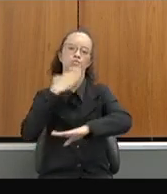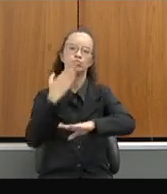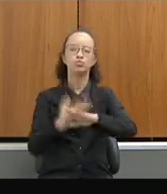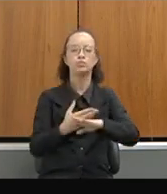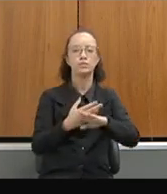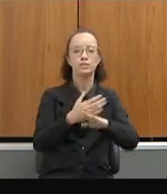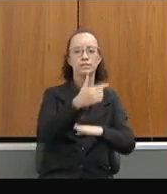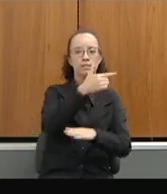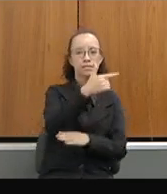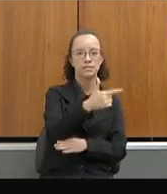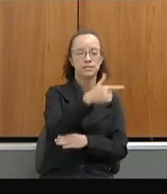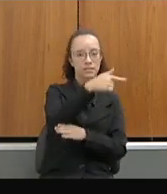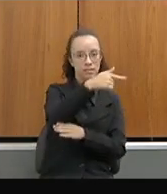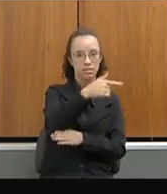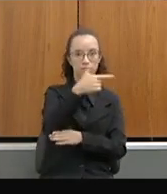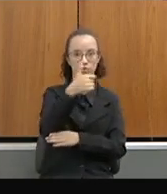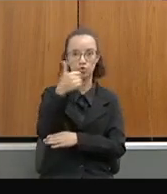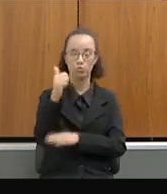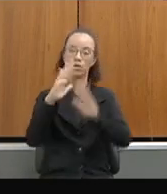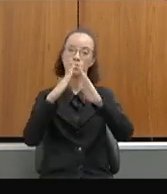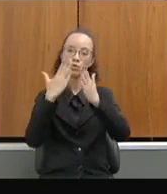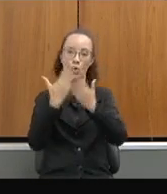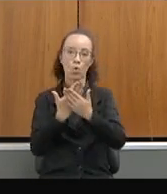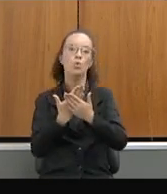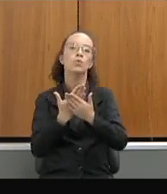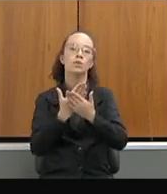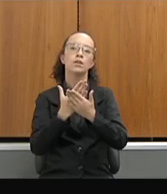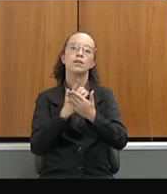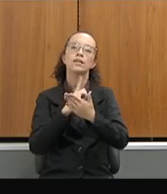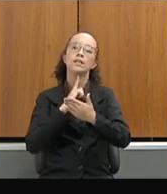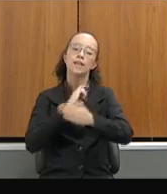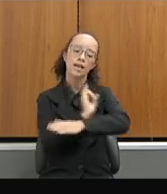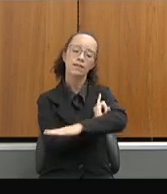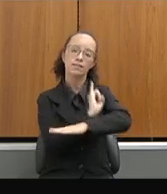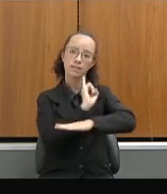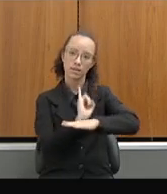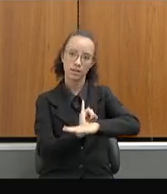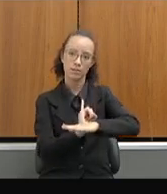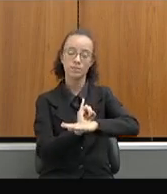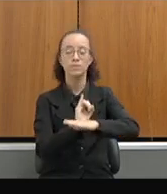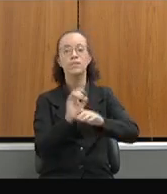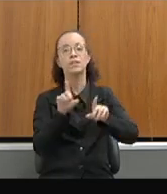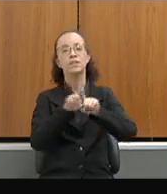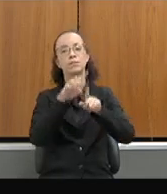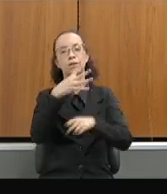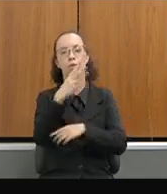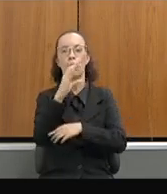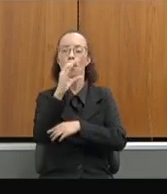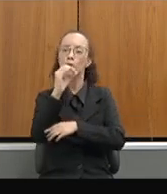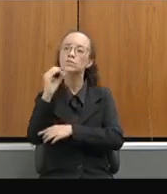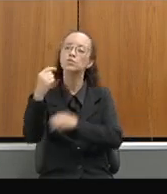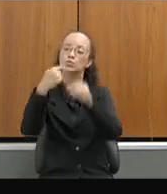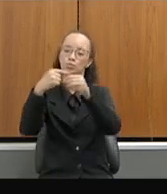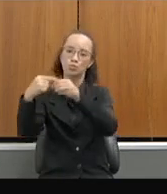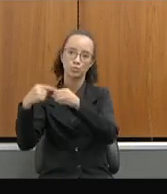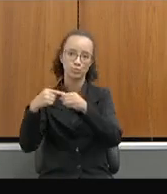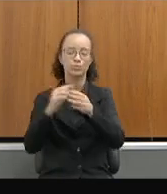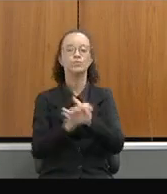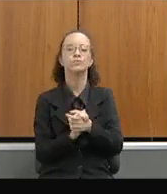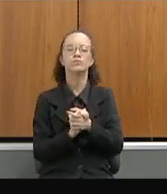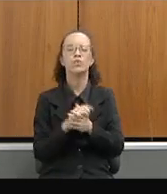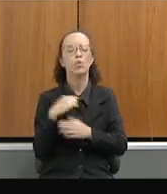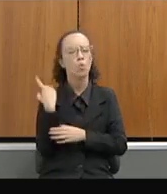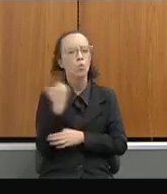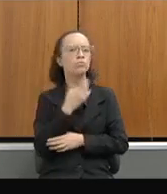721 escolas, que já estão com tempo integral em 406 municípios. Sabemos da grande